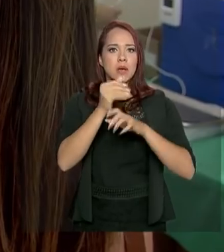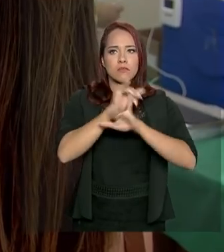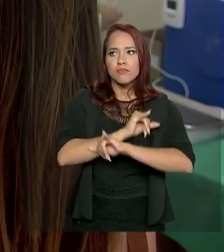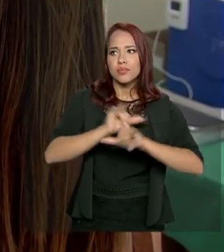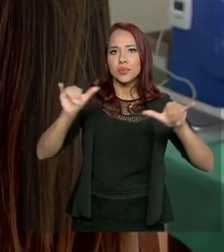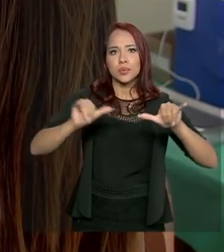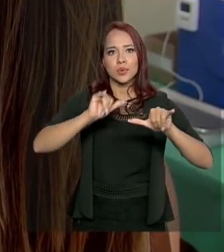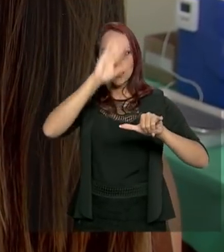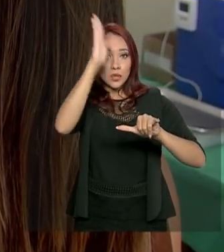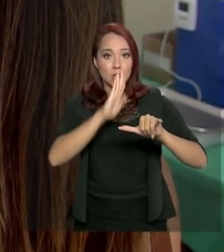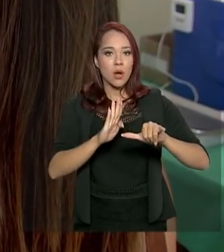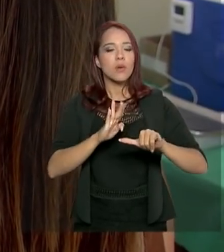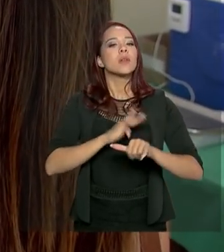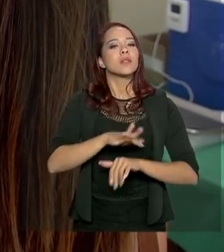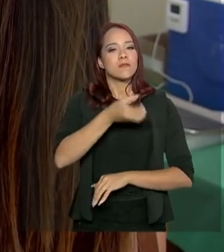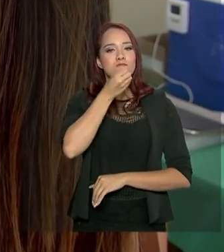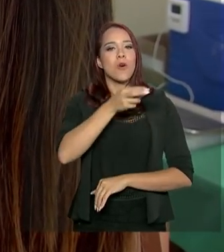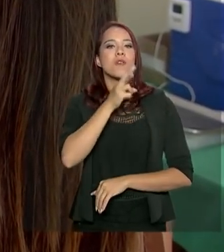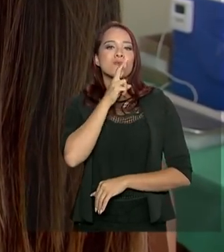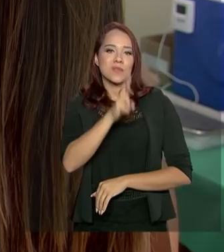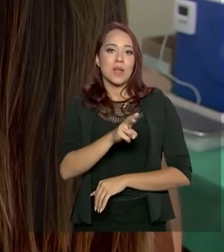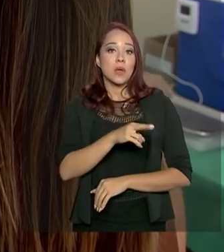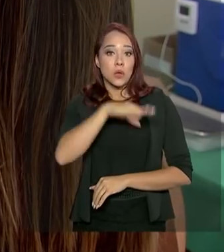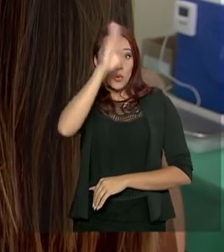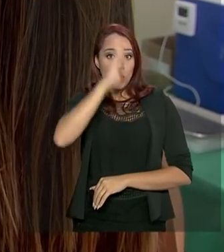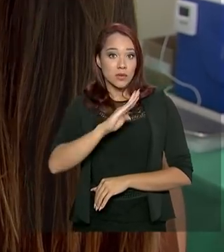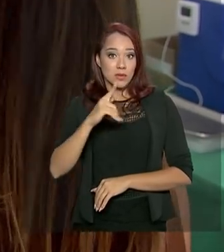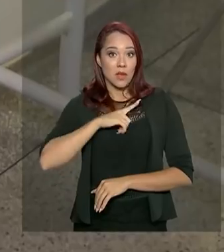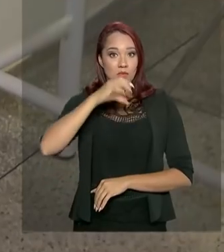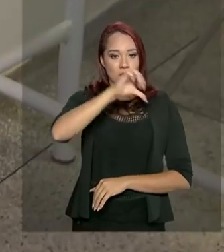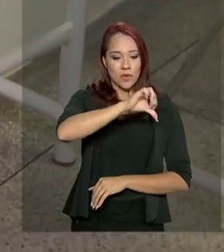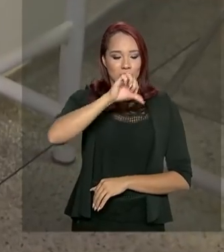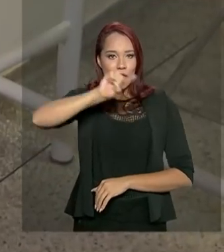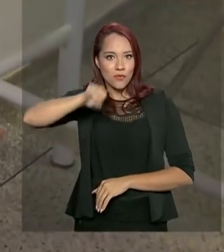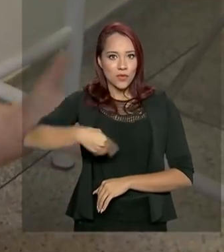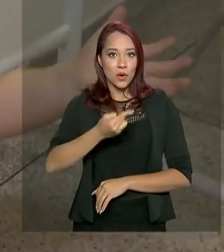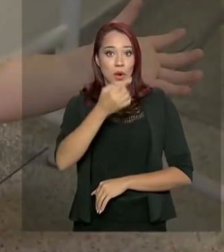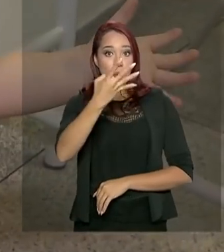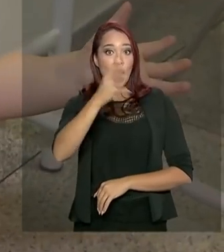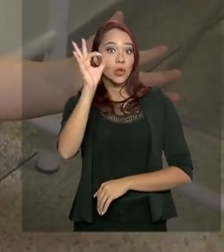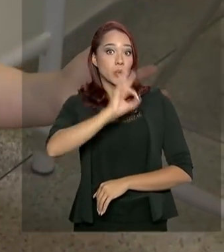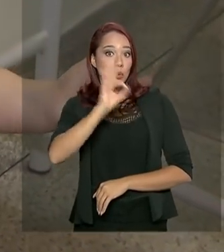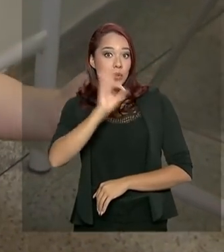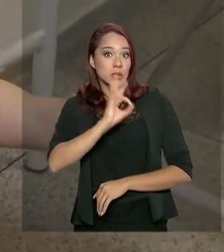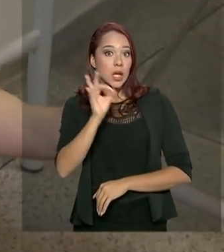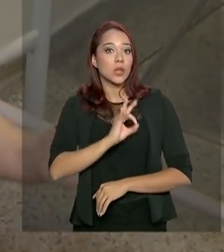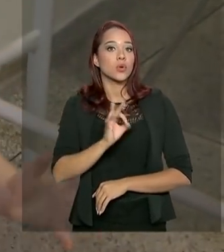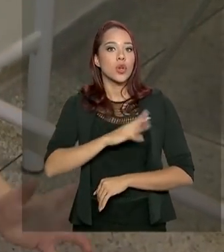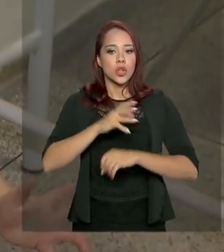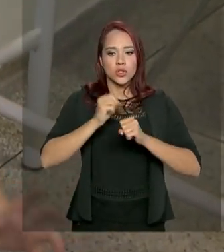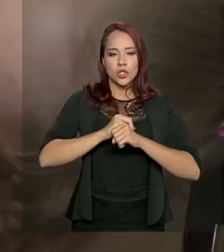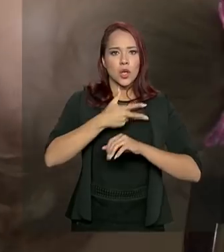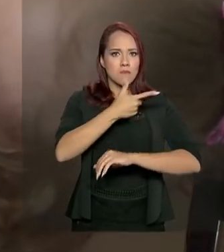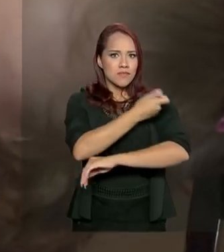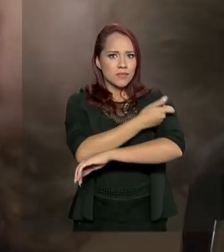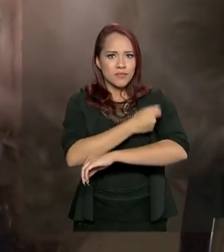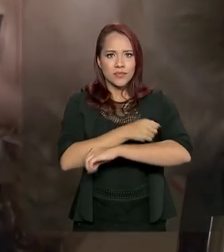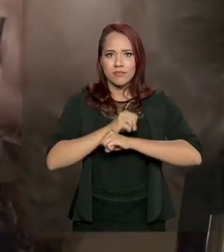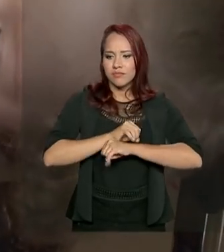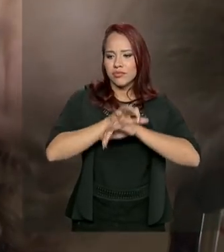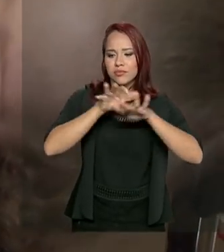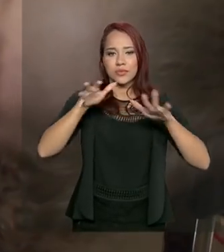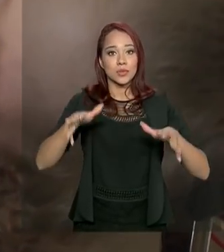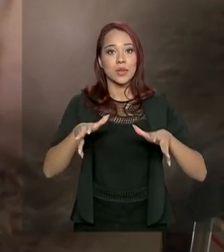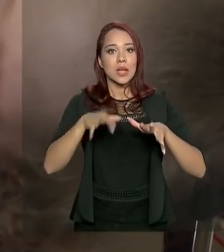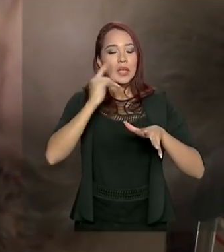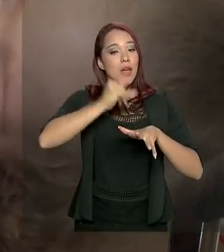O movimento deu resultado e o Brasil atingiu 99,4% de cobertura da tríplice viral, que,